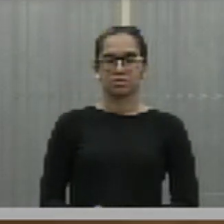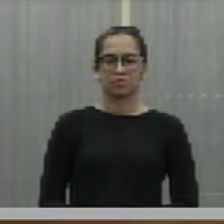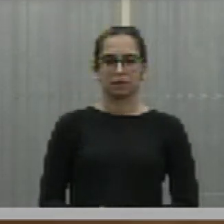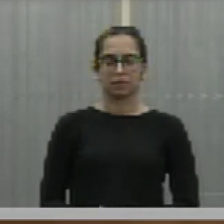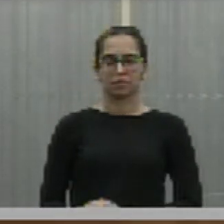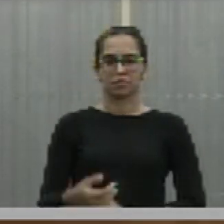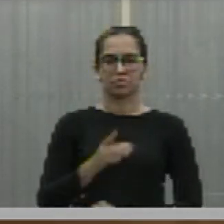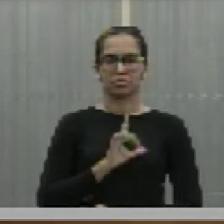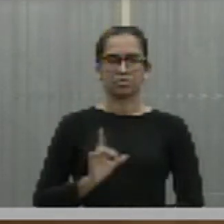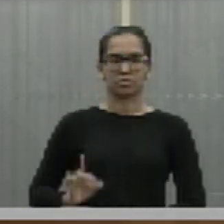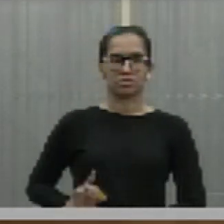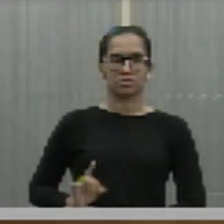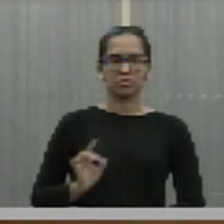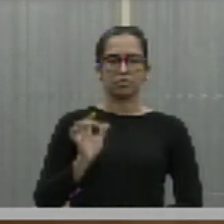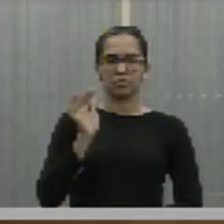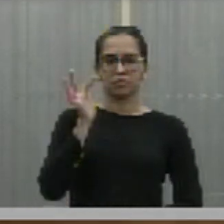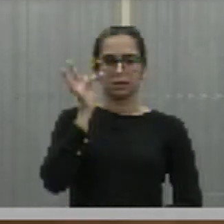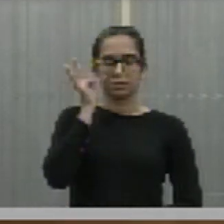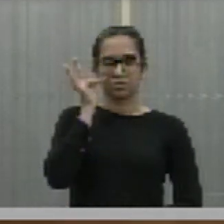Deputado Fábio Novo.